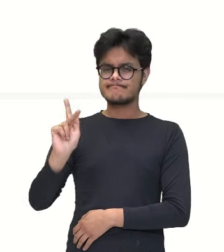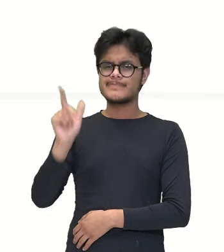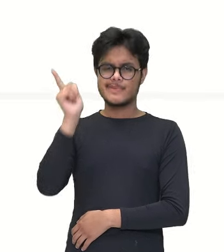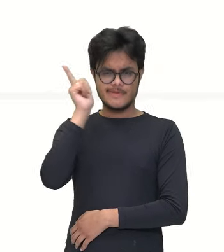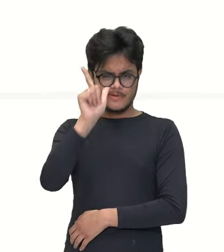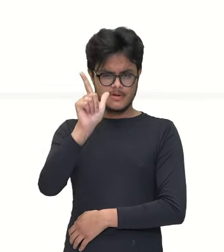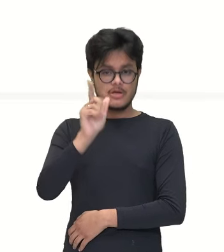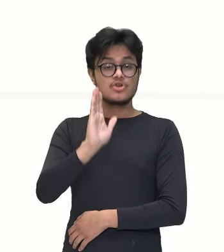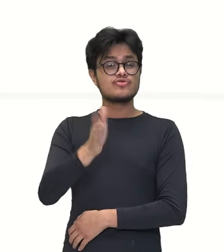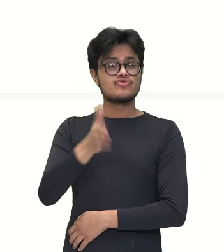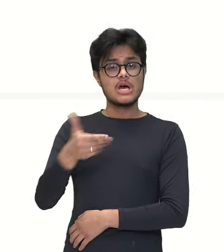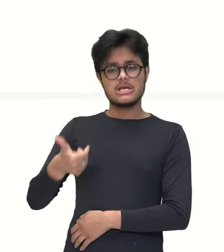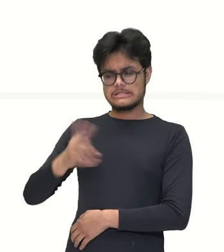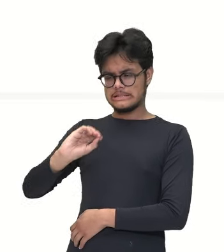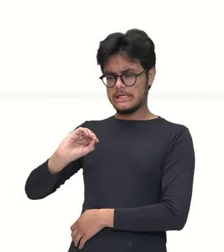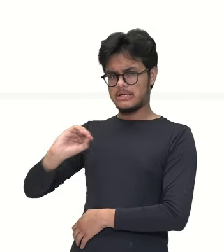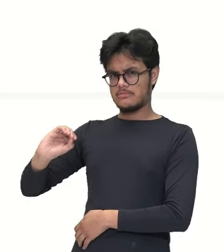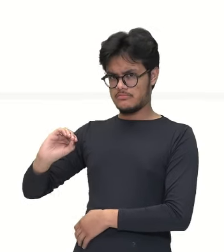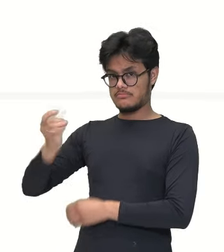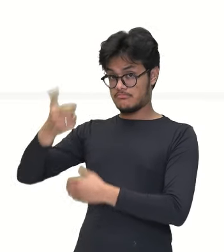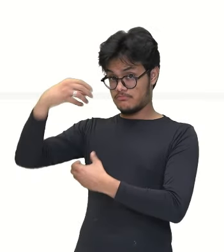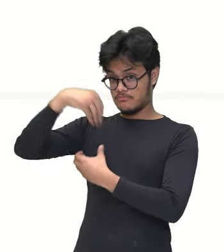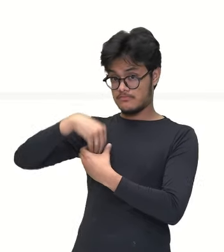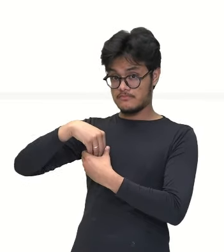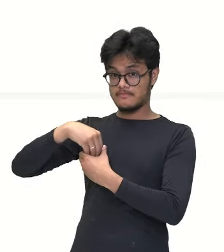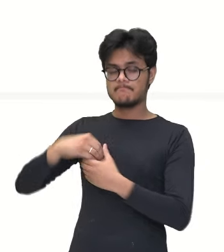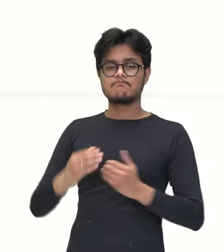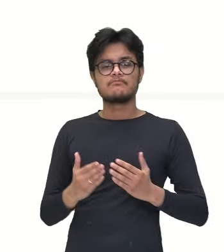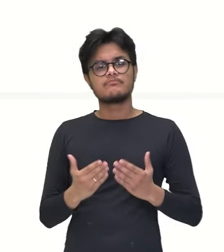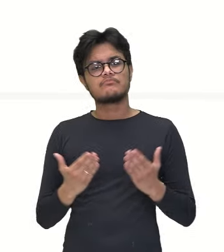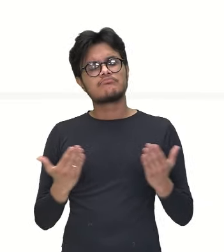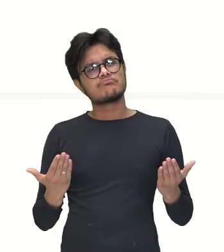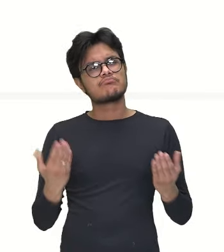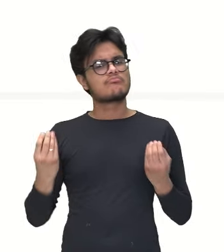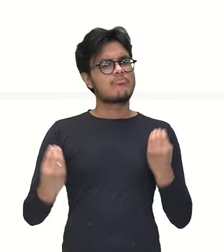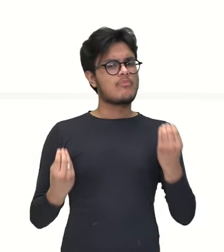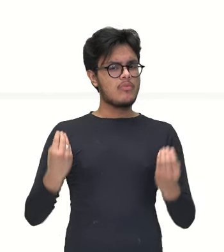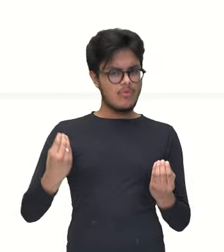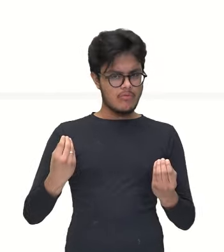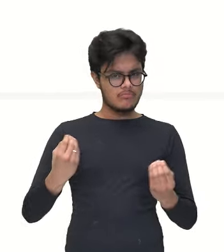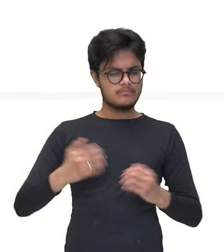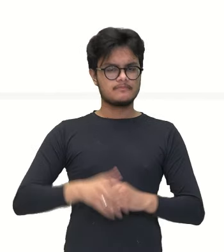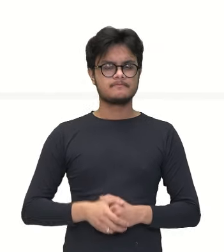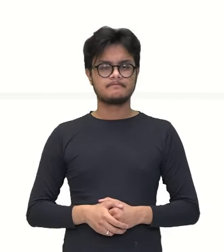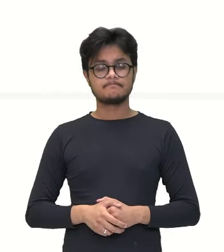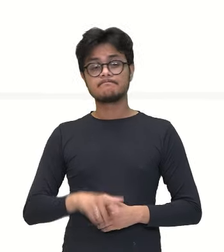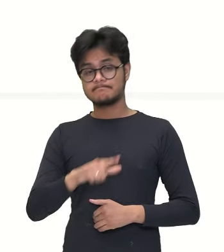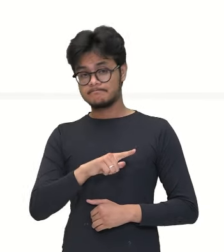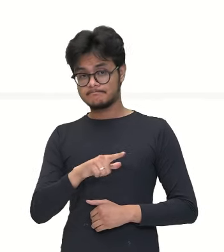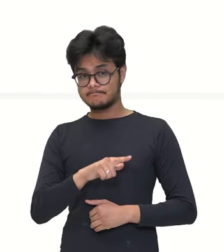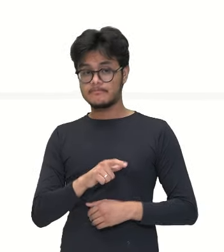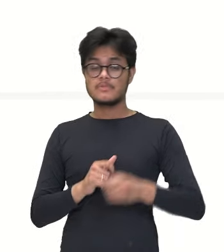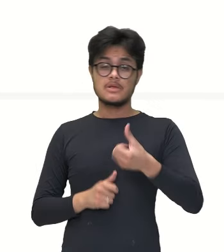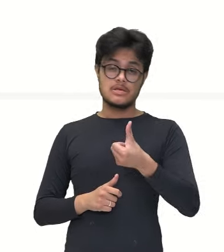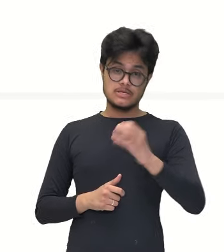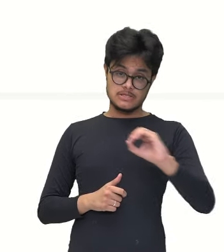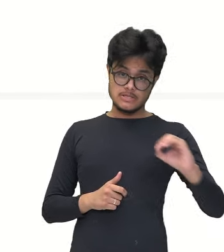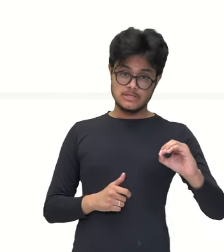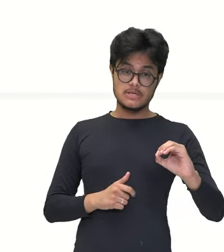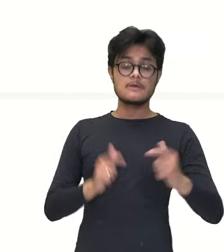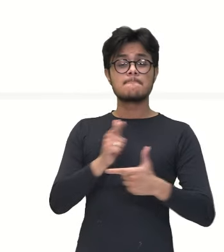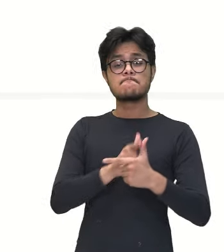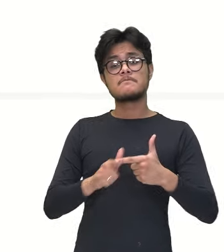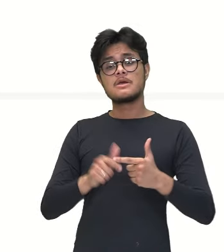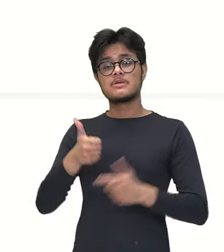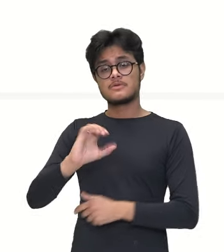colocados 100, né? Então, eu posso fazer da seguinte forma, né? Eu ainda consigo colocar 500 sacos de